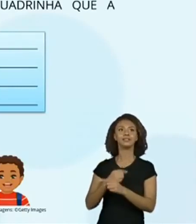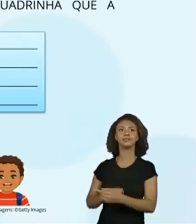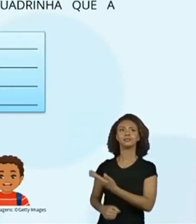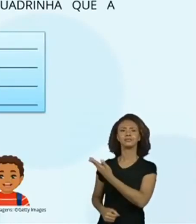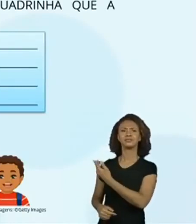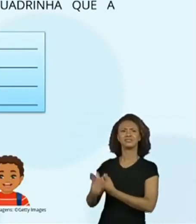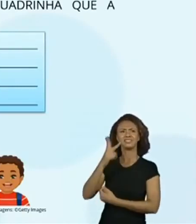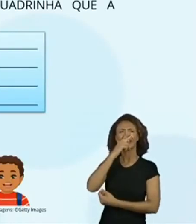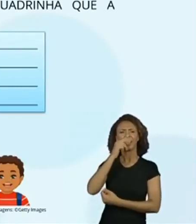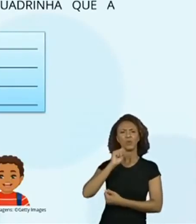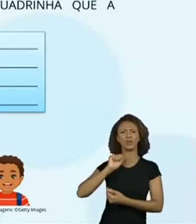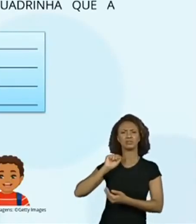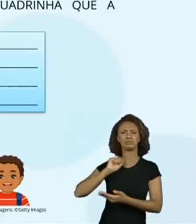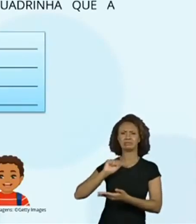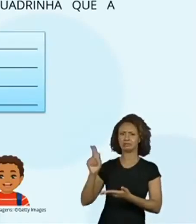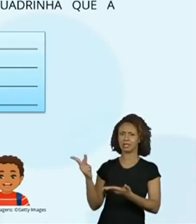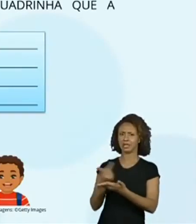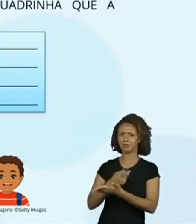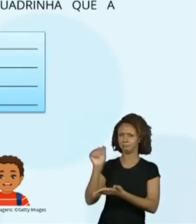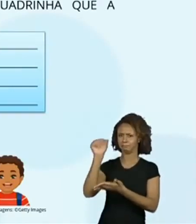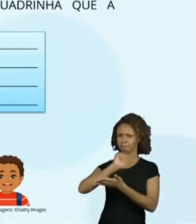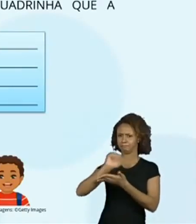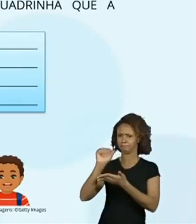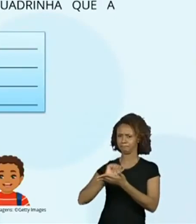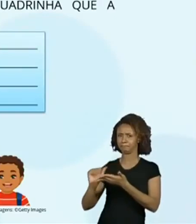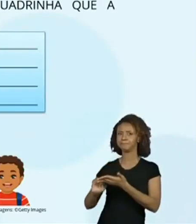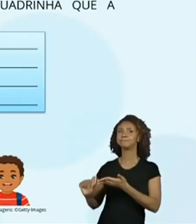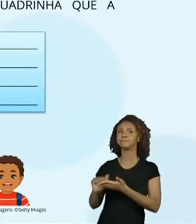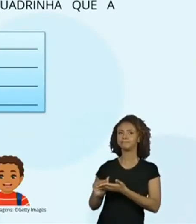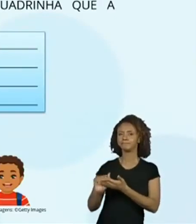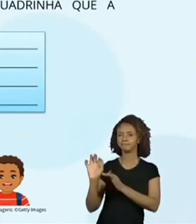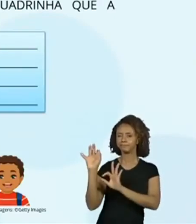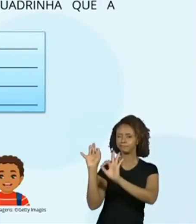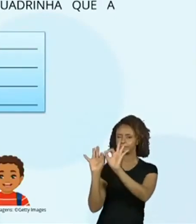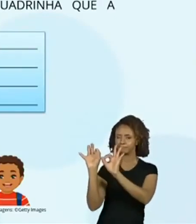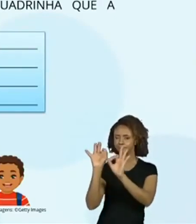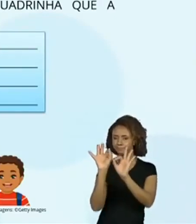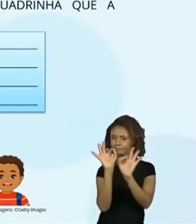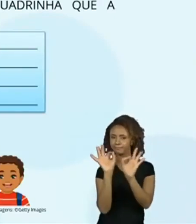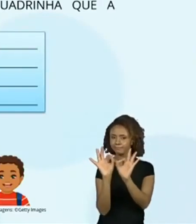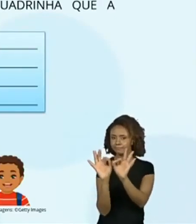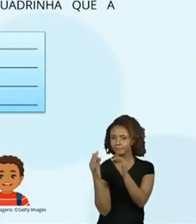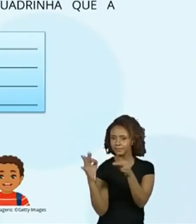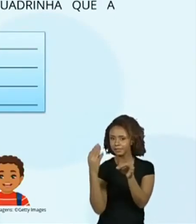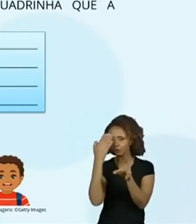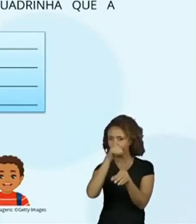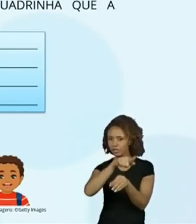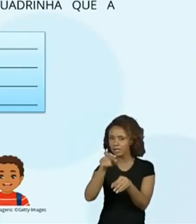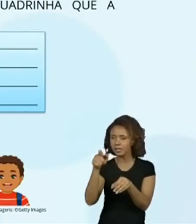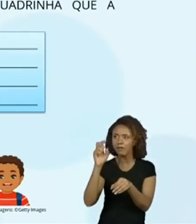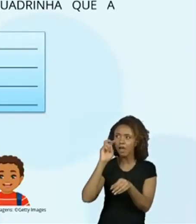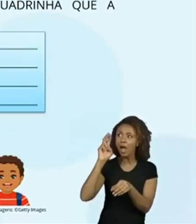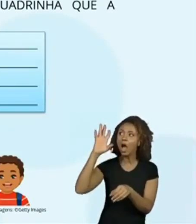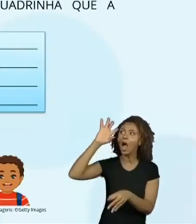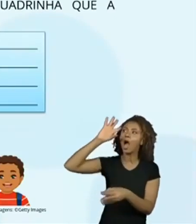Dá a impressão que eu escrevi outra palavra. Vamos só fazer um ajuste de escrita para poder ficar claro para eles.